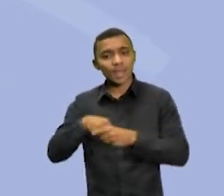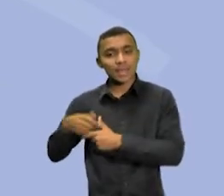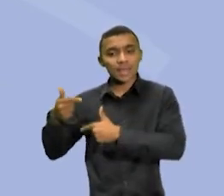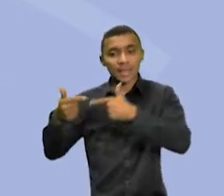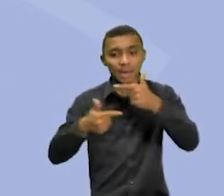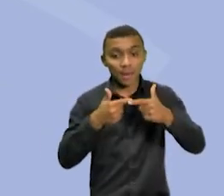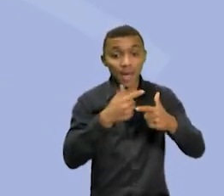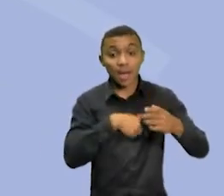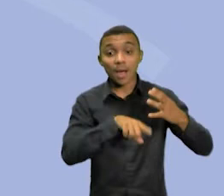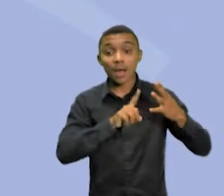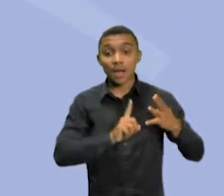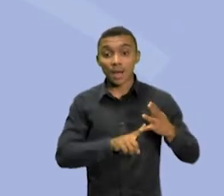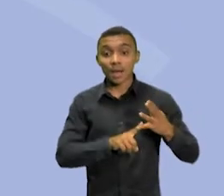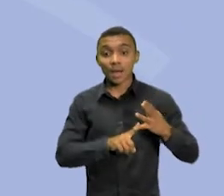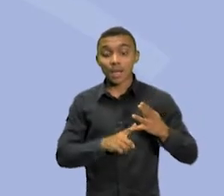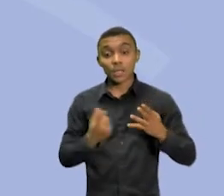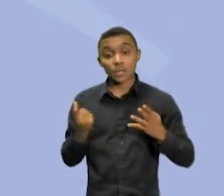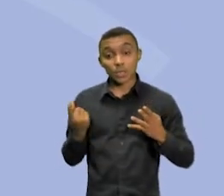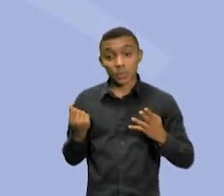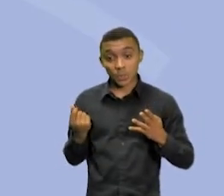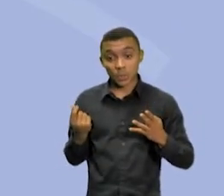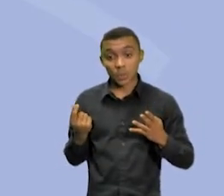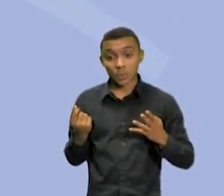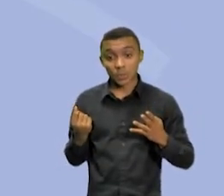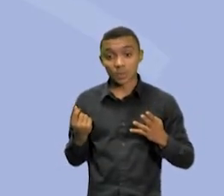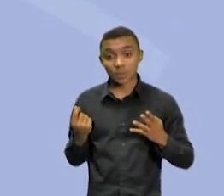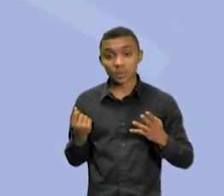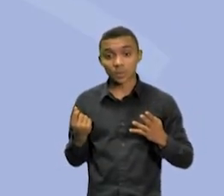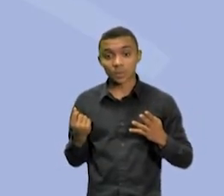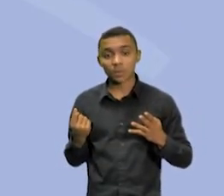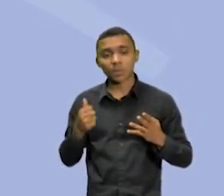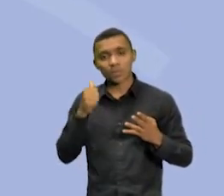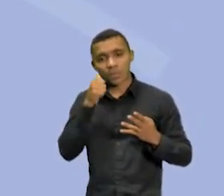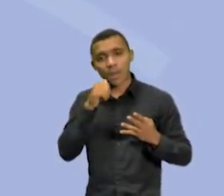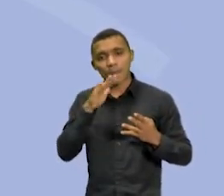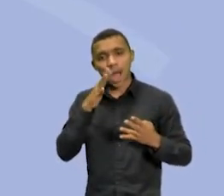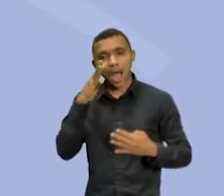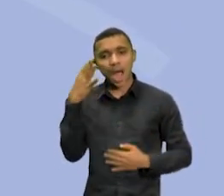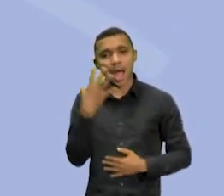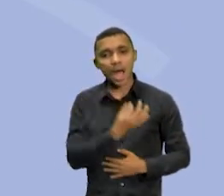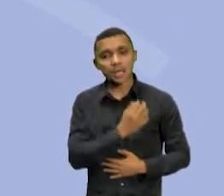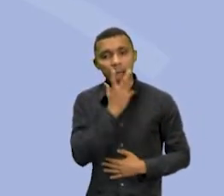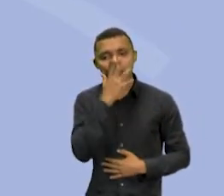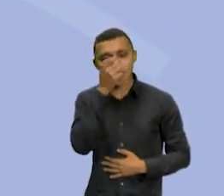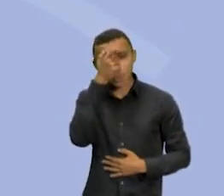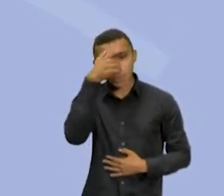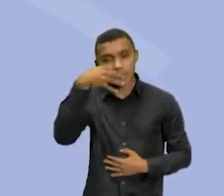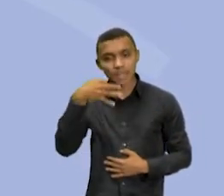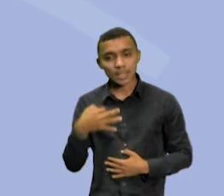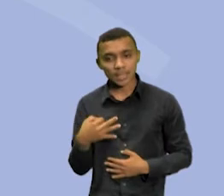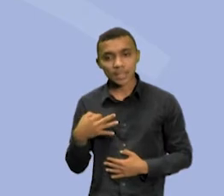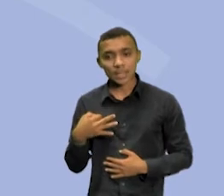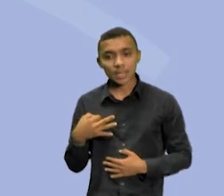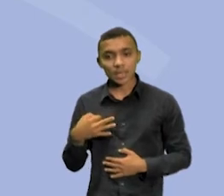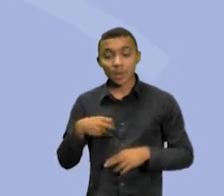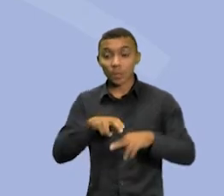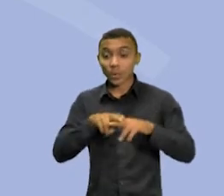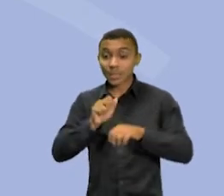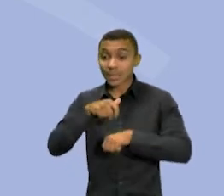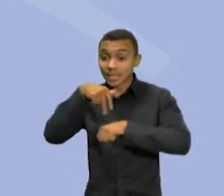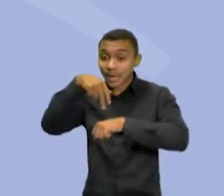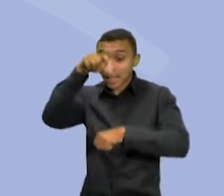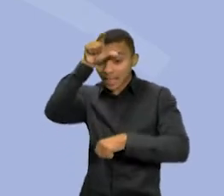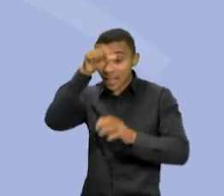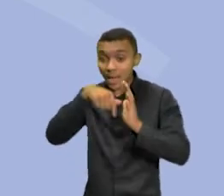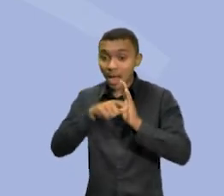os sentimentos que ela tem. A mulher tem um pouco mais desse olhar mais humanizado. Então, para fazer a liderança, em alguns momentos, ela é uma